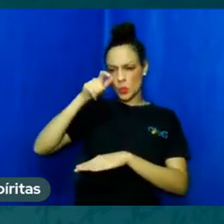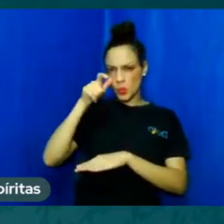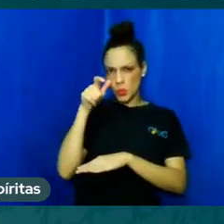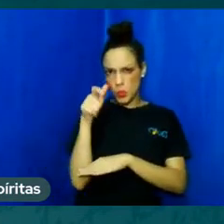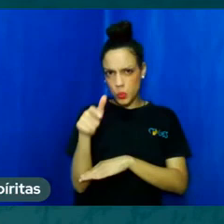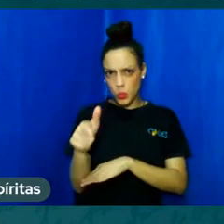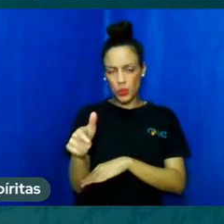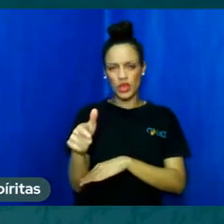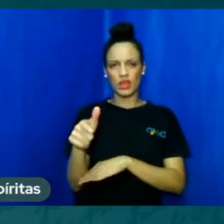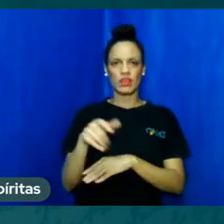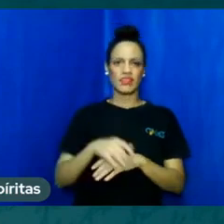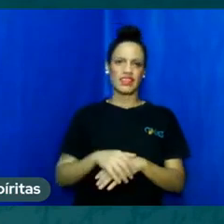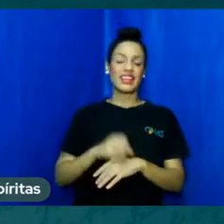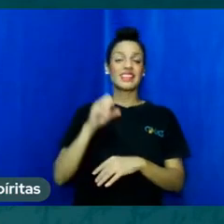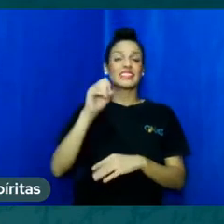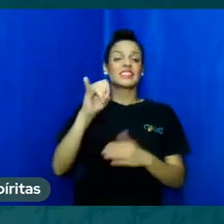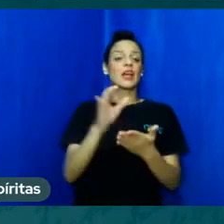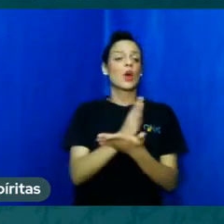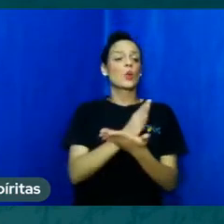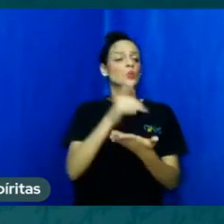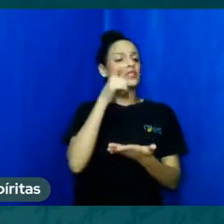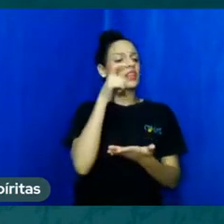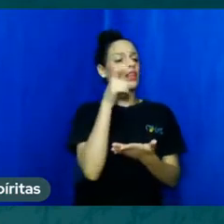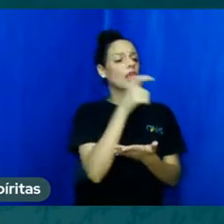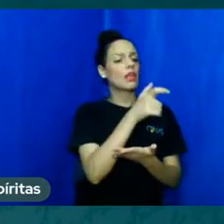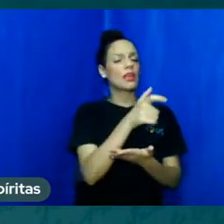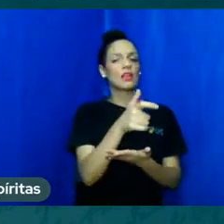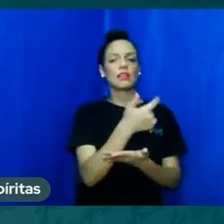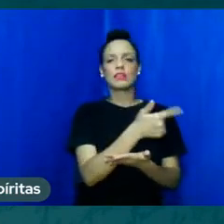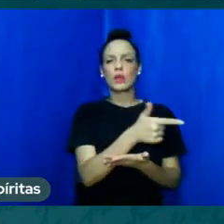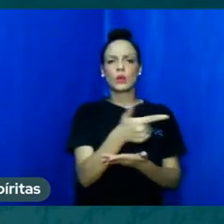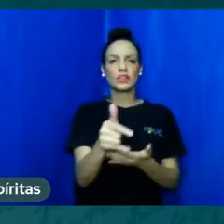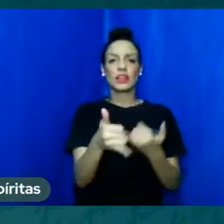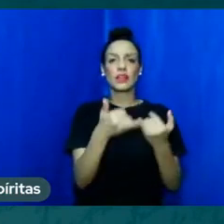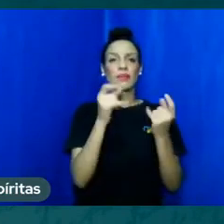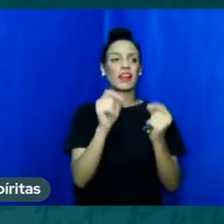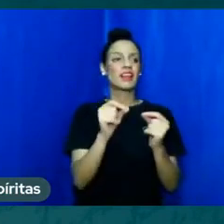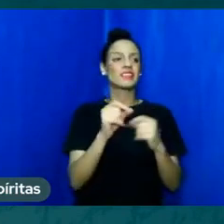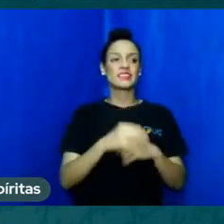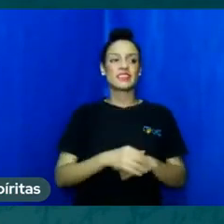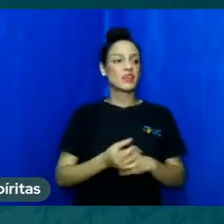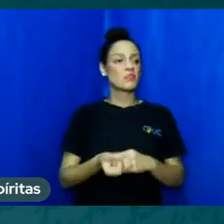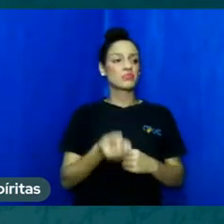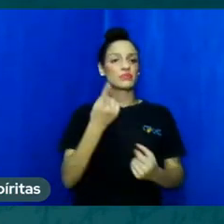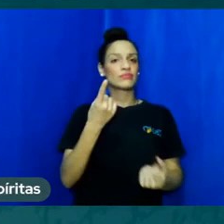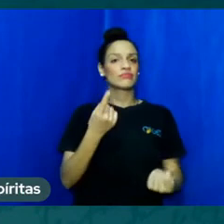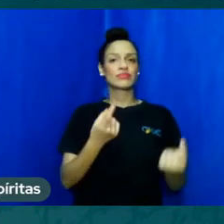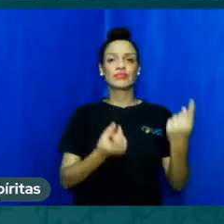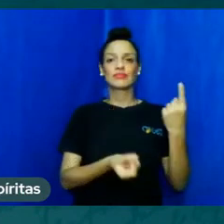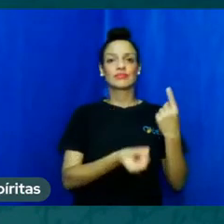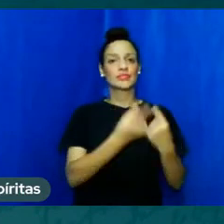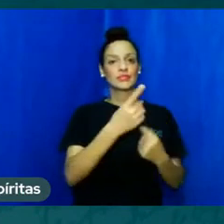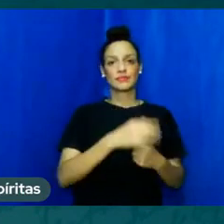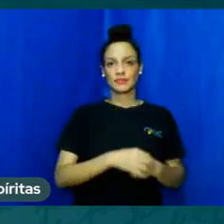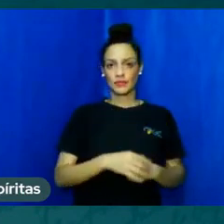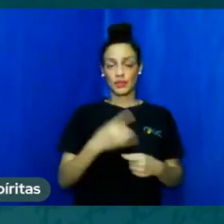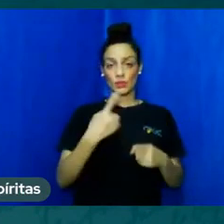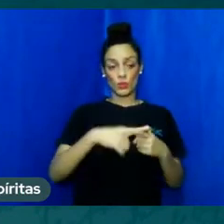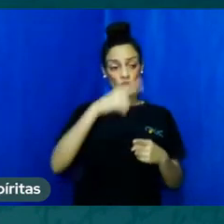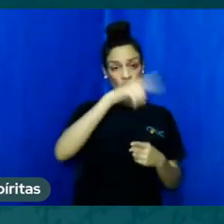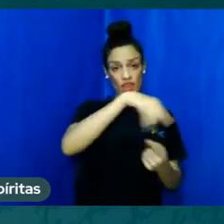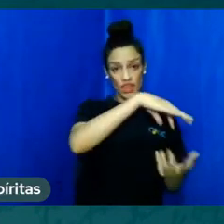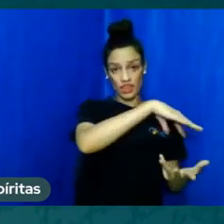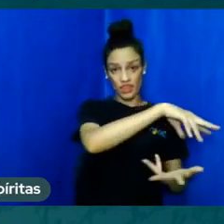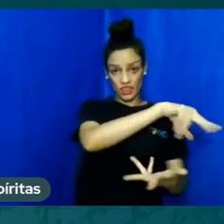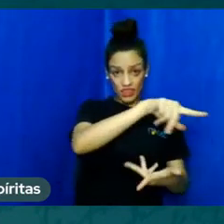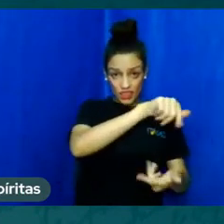rara aqui na Terra. É tão estranho pra nós, uma coisa absolutamente desinteressada,